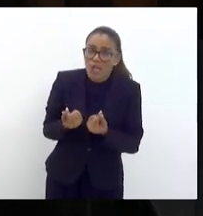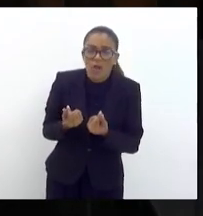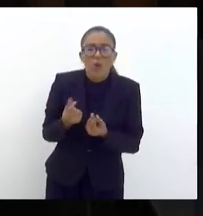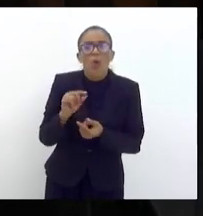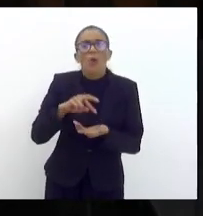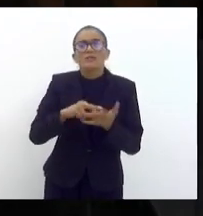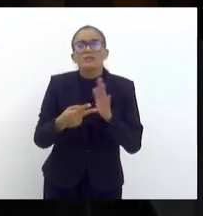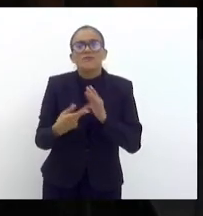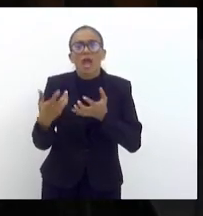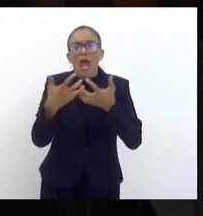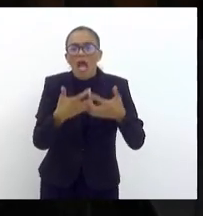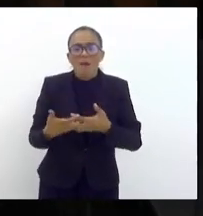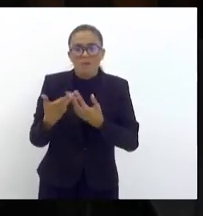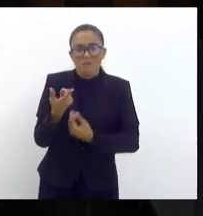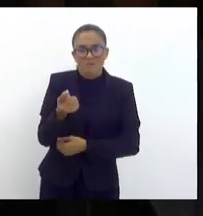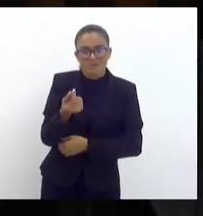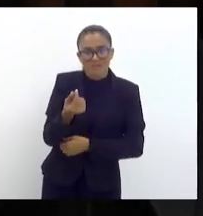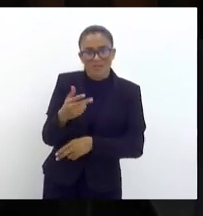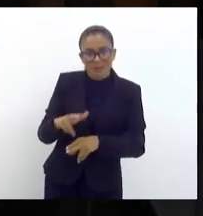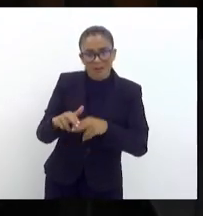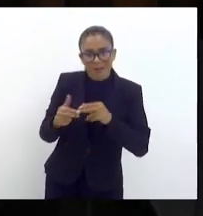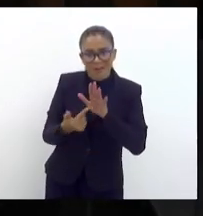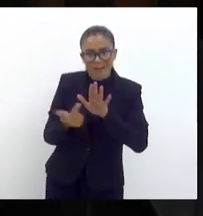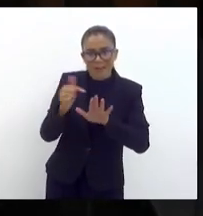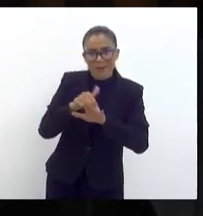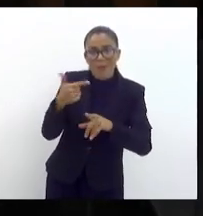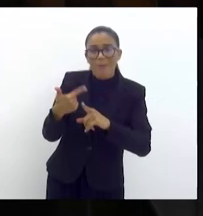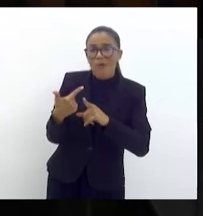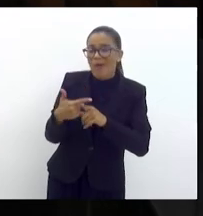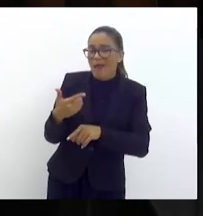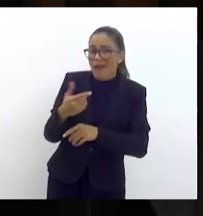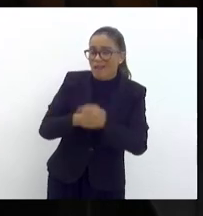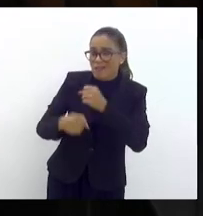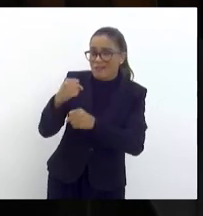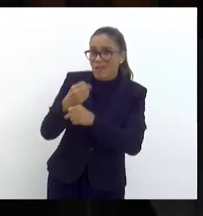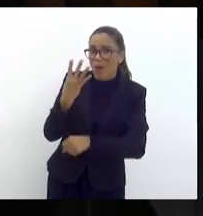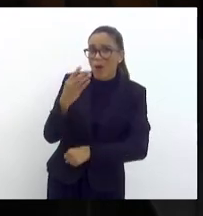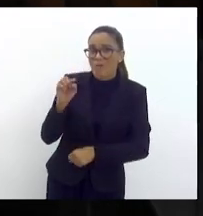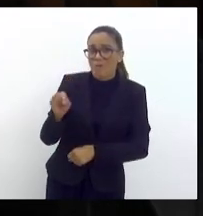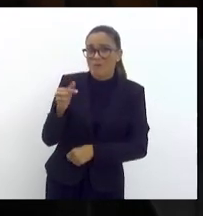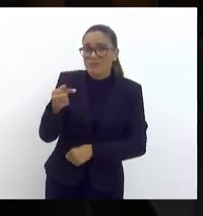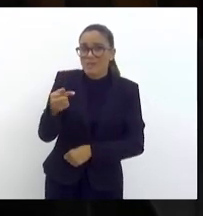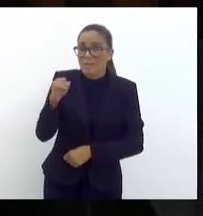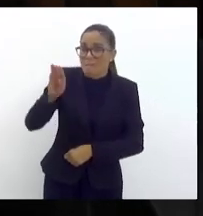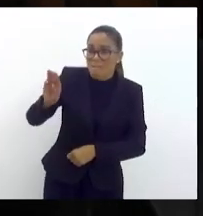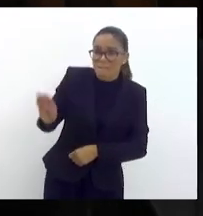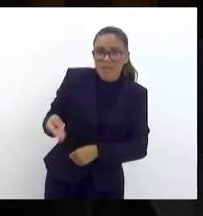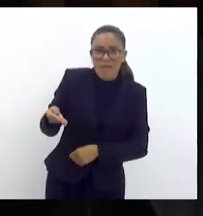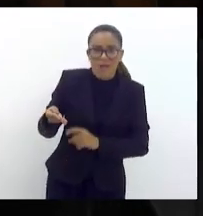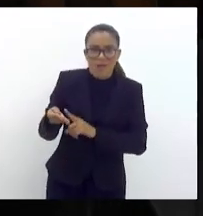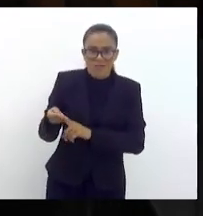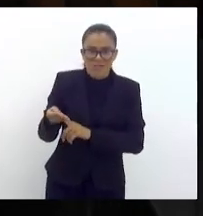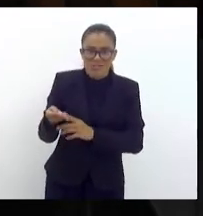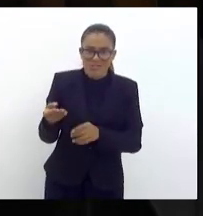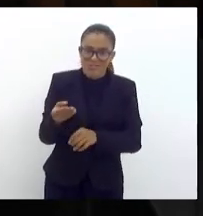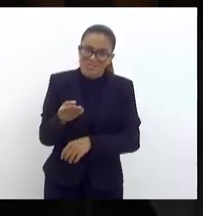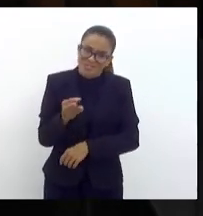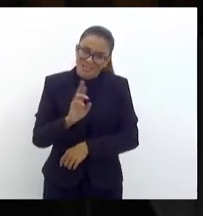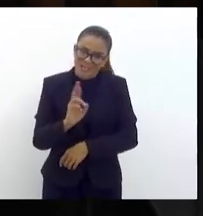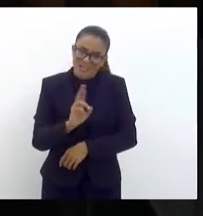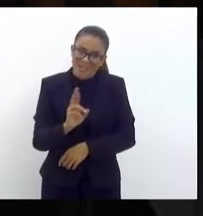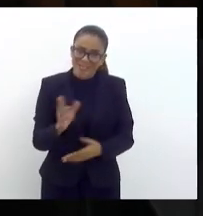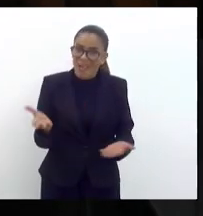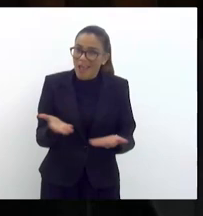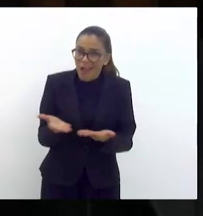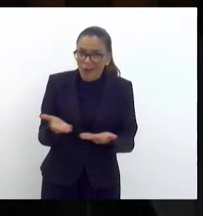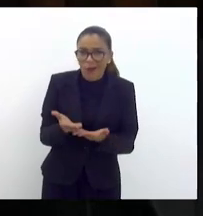caminhão de dinheiro? O ano passado, 4,7 bilhões de reais. E, esse ano, guardadas